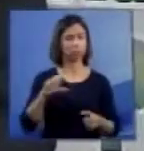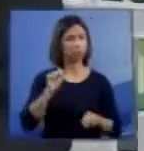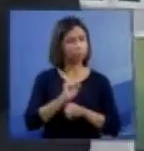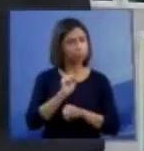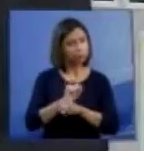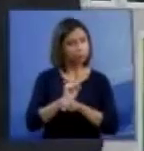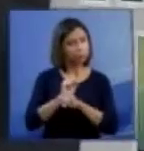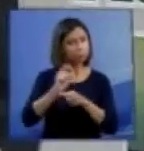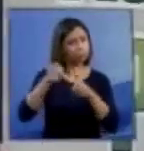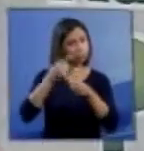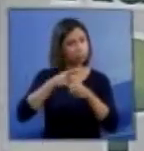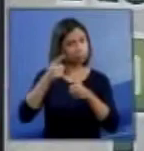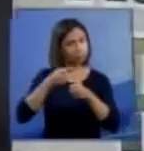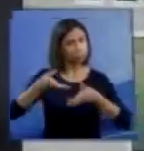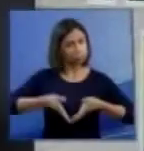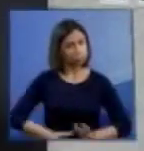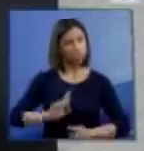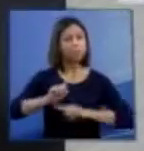nascimento e a morte natural?